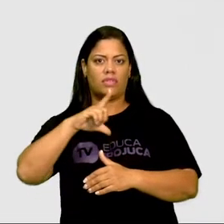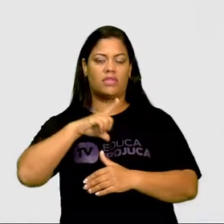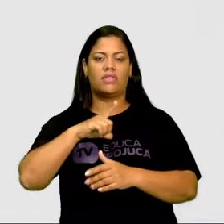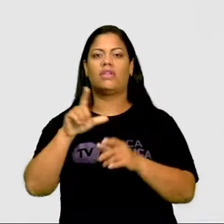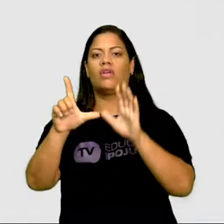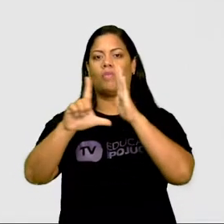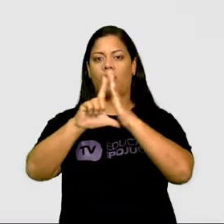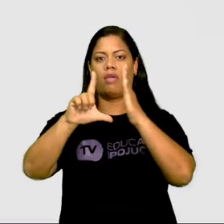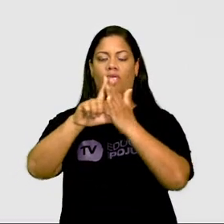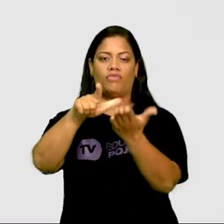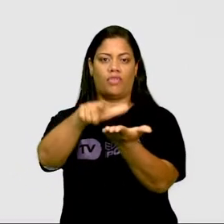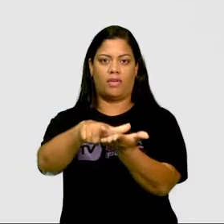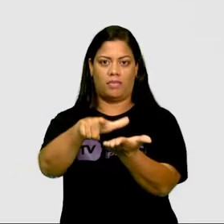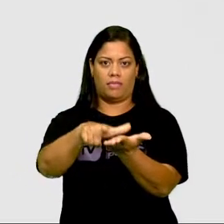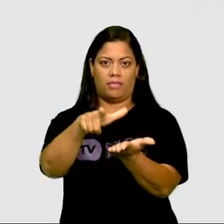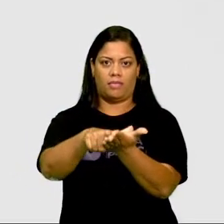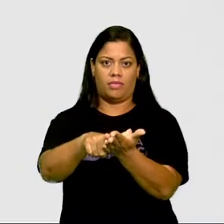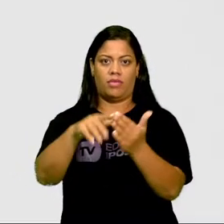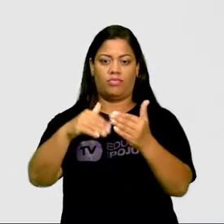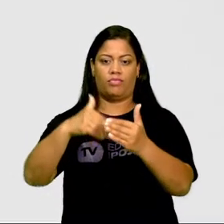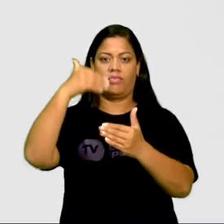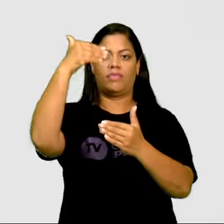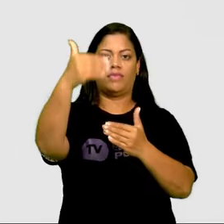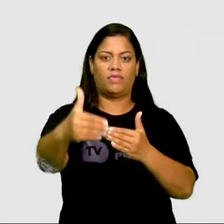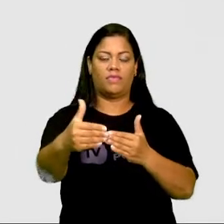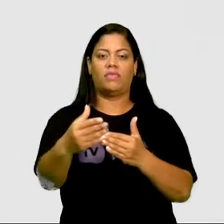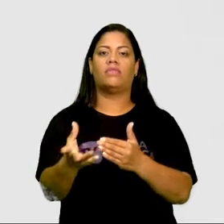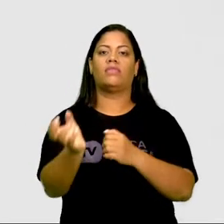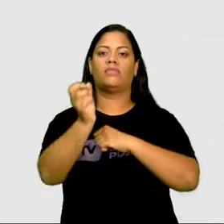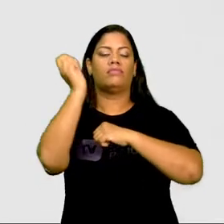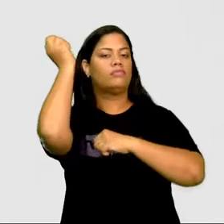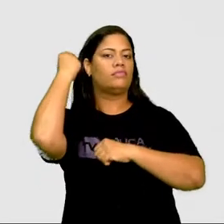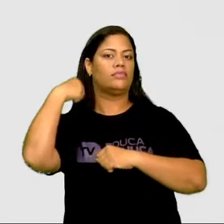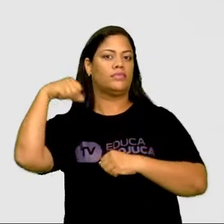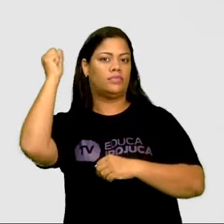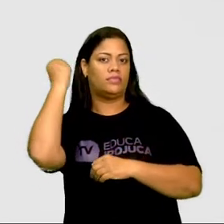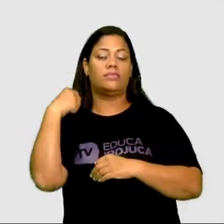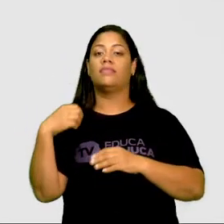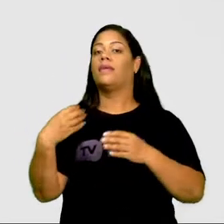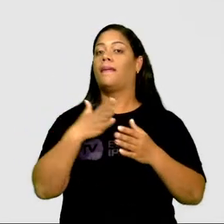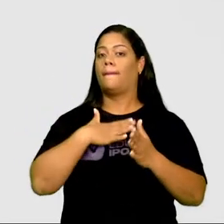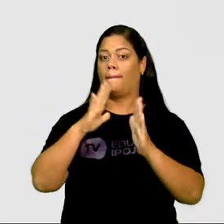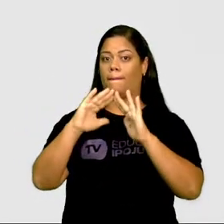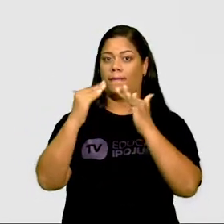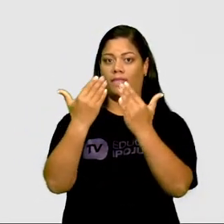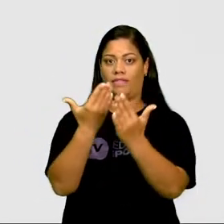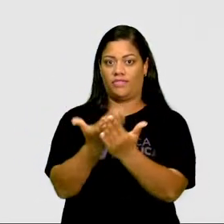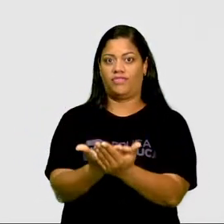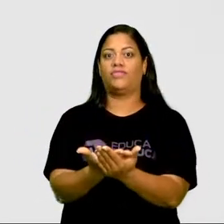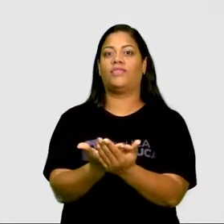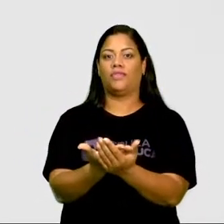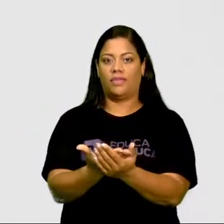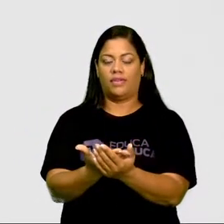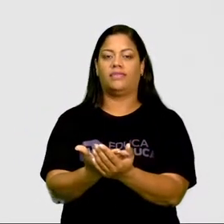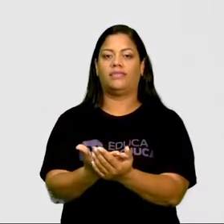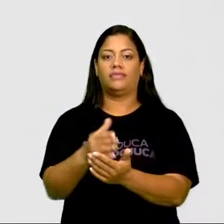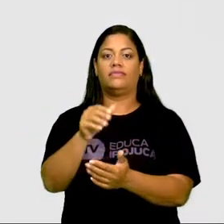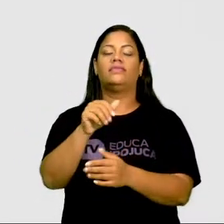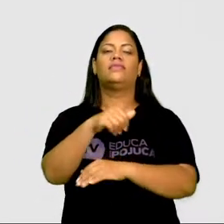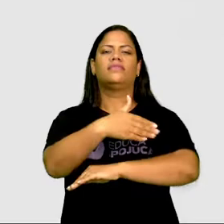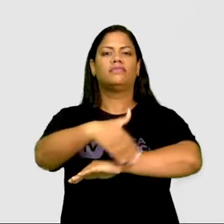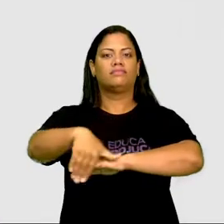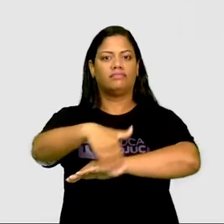em frente a um cabeleireiro. Minha escola fica nessa avenida